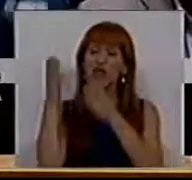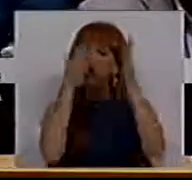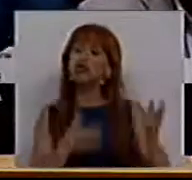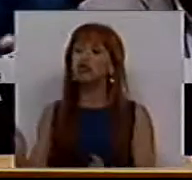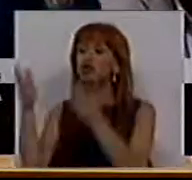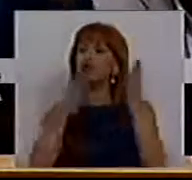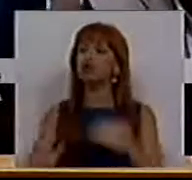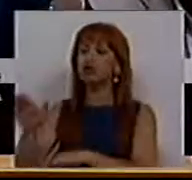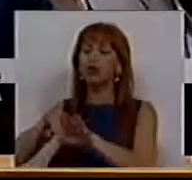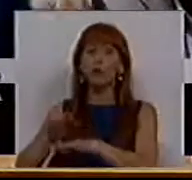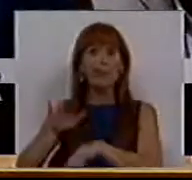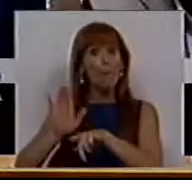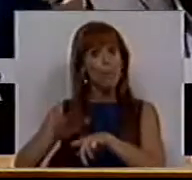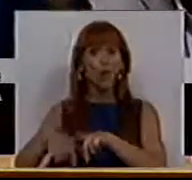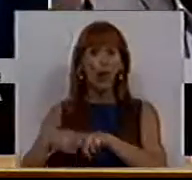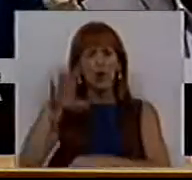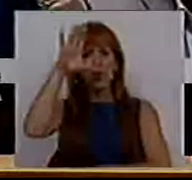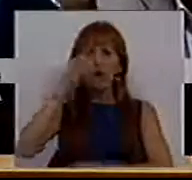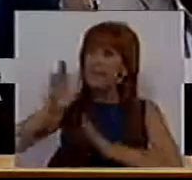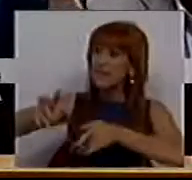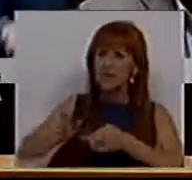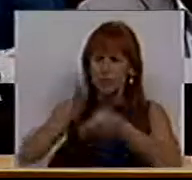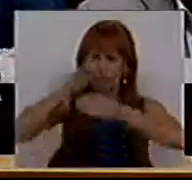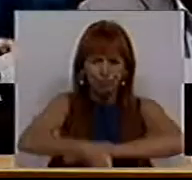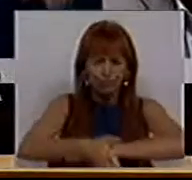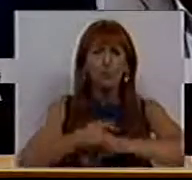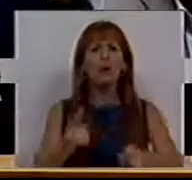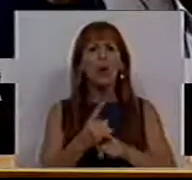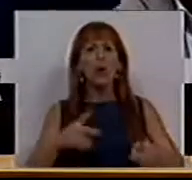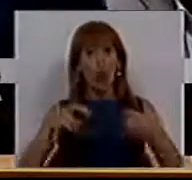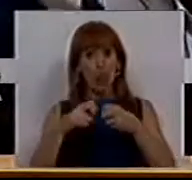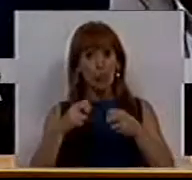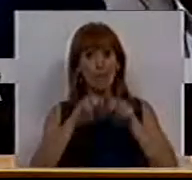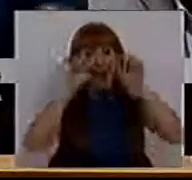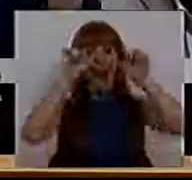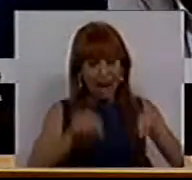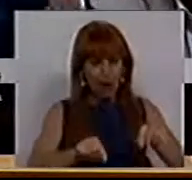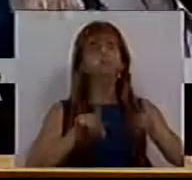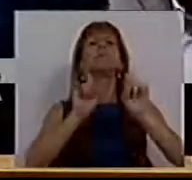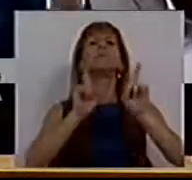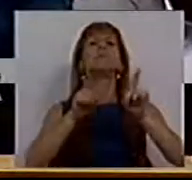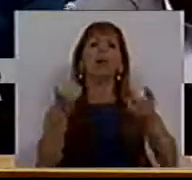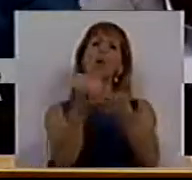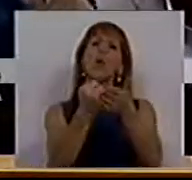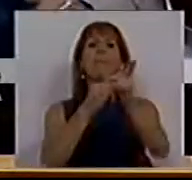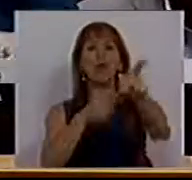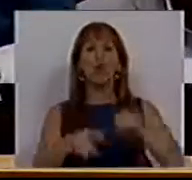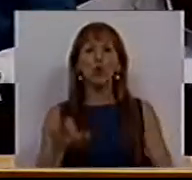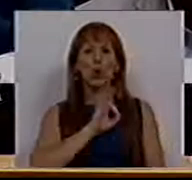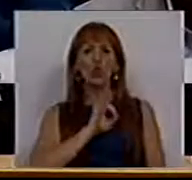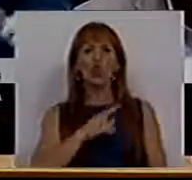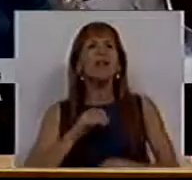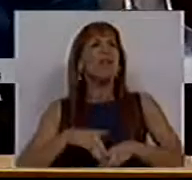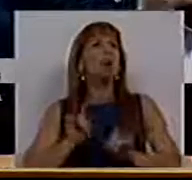produtores. Por isso é que o Estado deve intervir. O problema reside exatamente no mercado. Os